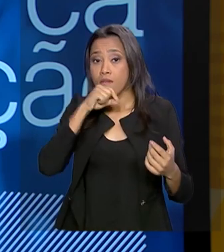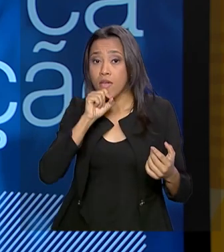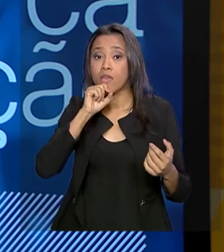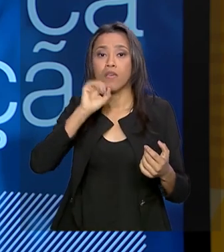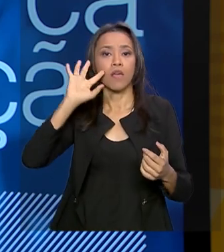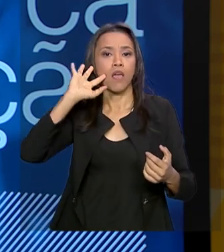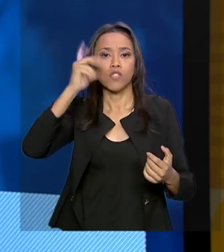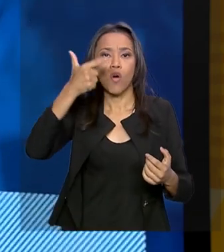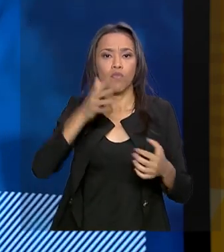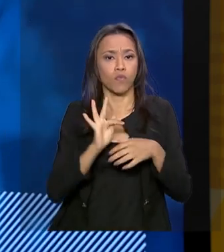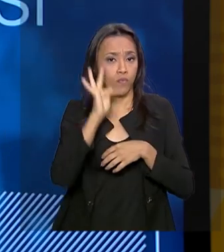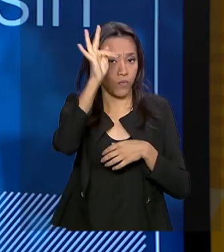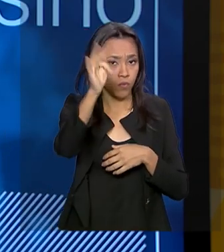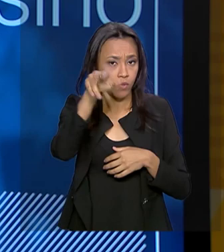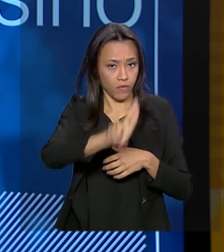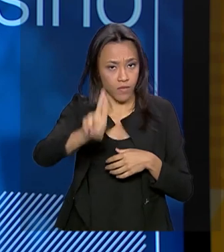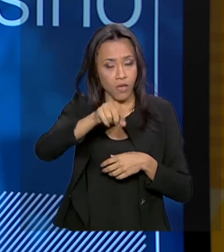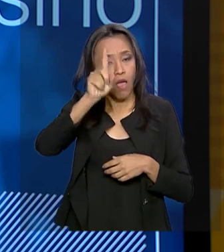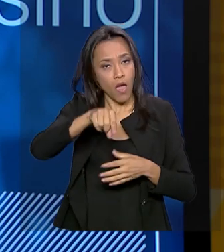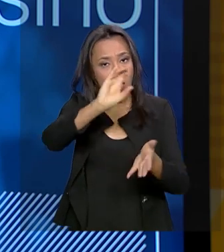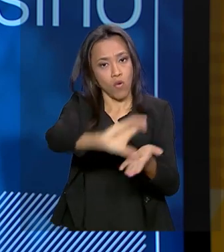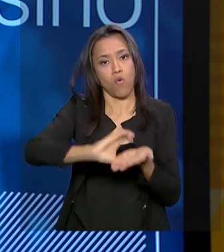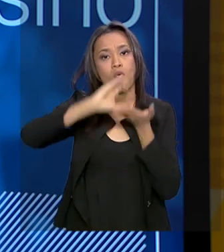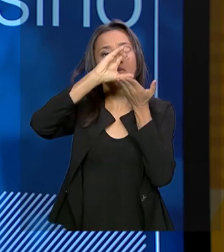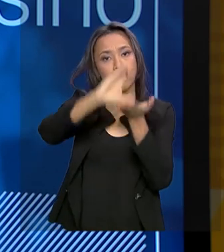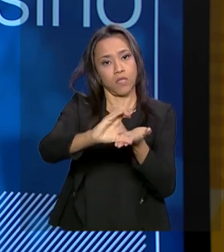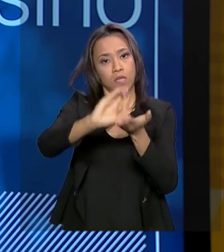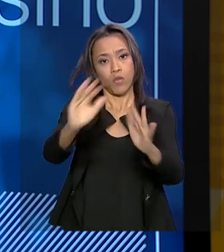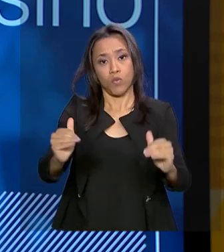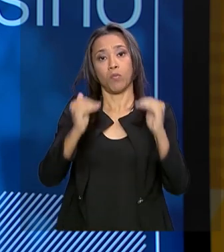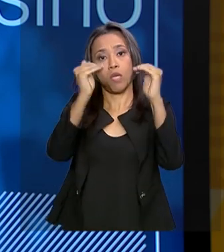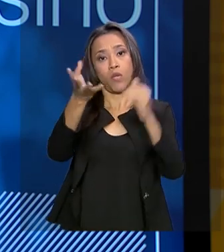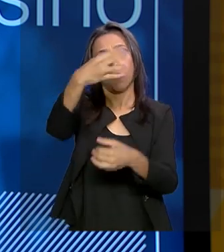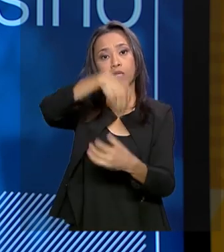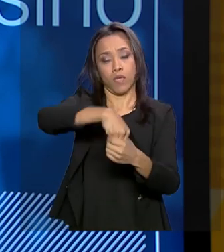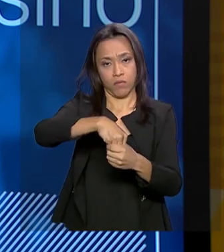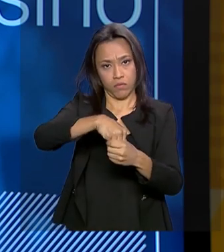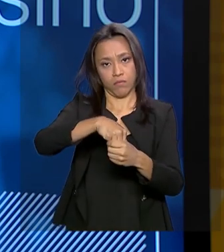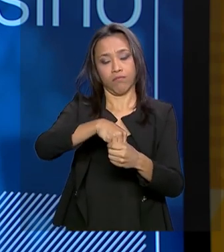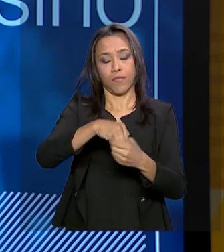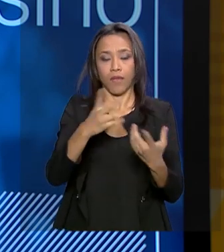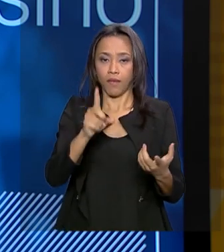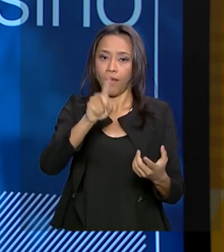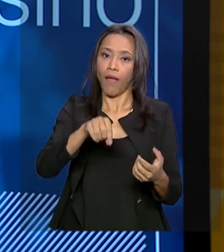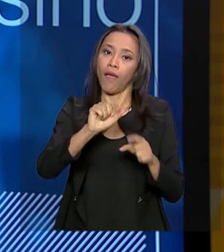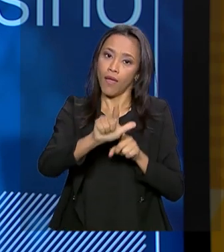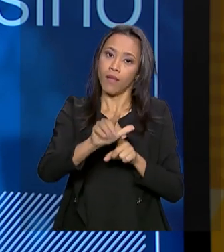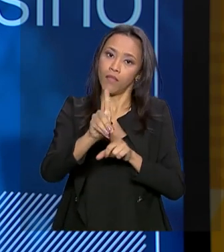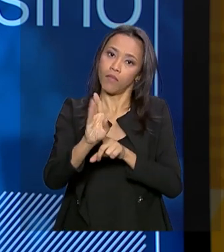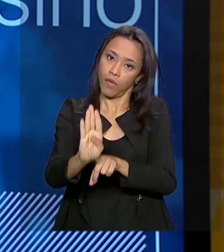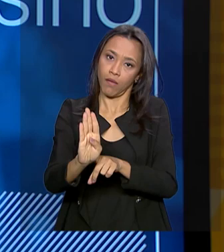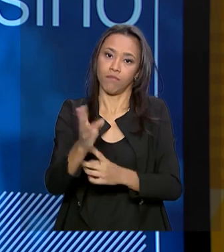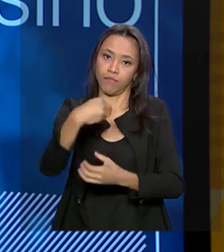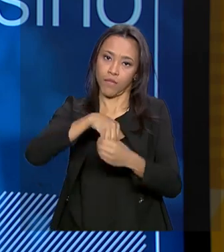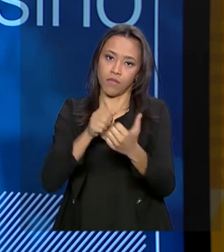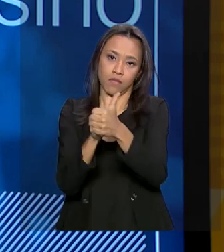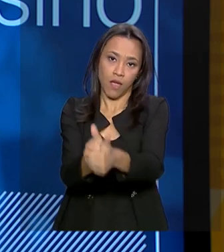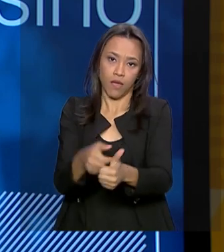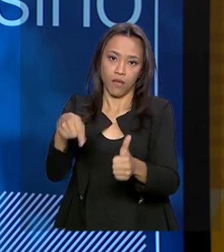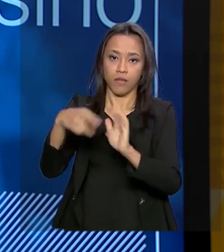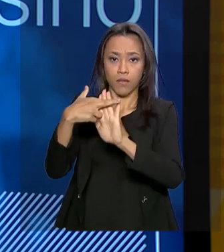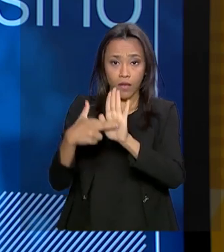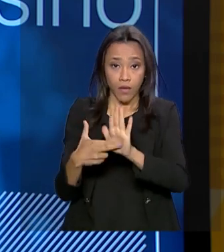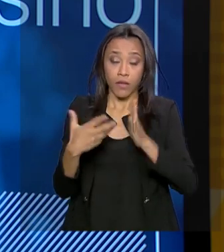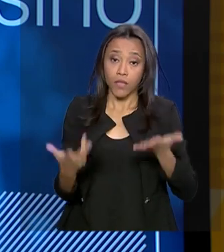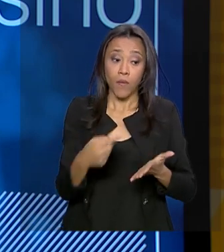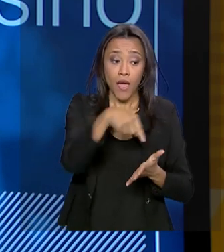conselhos superiores, de acordo com a Lei de Diretrizes Básicas da Educação, a LDB. Então, essas contratualizações com organizações ou fundações